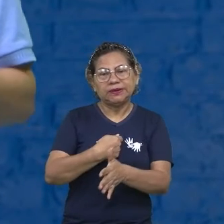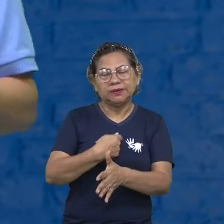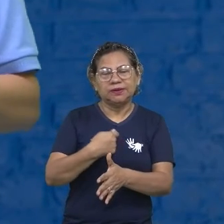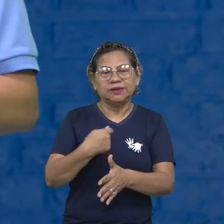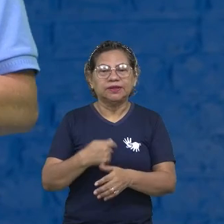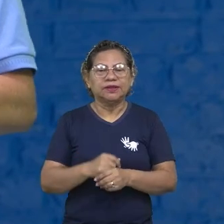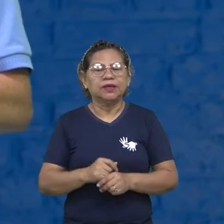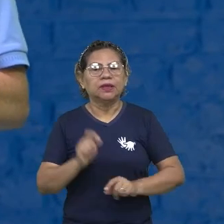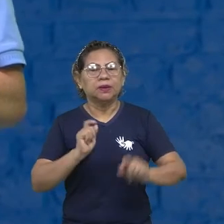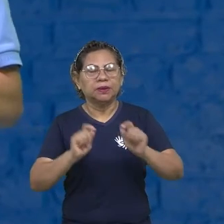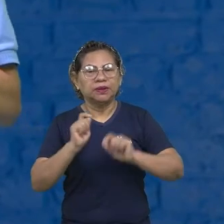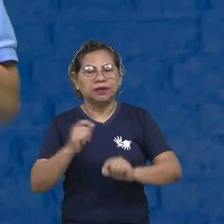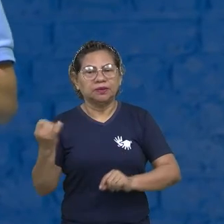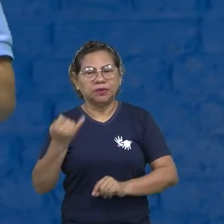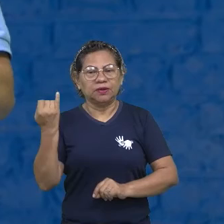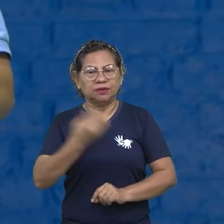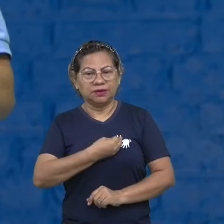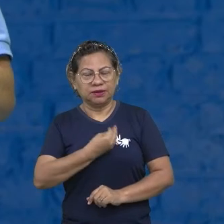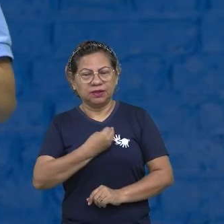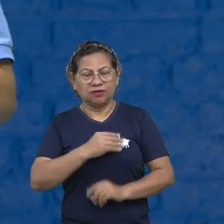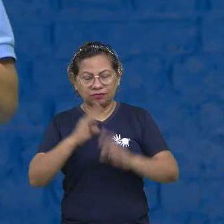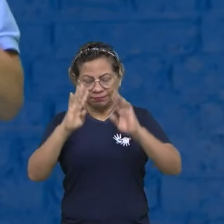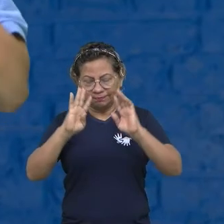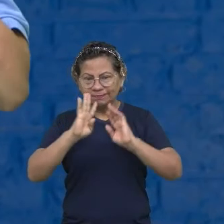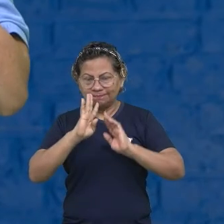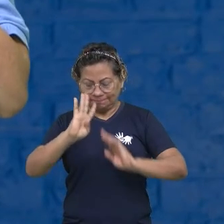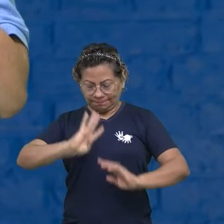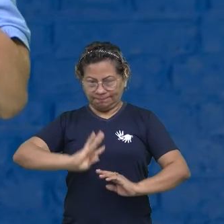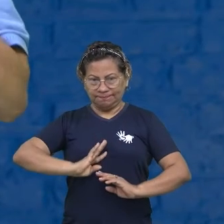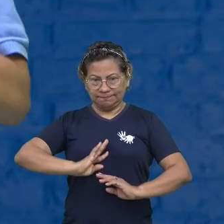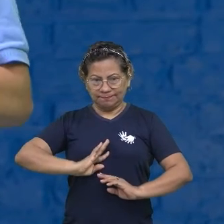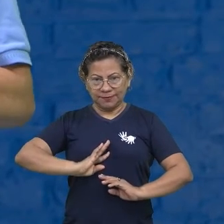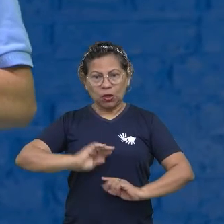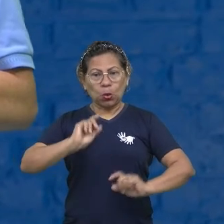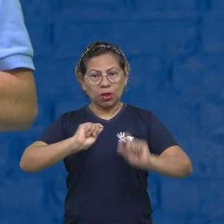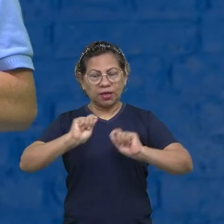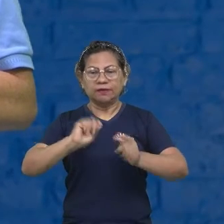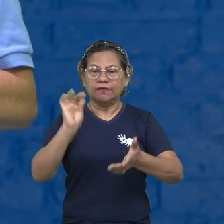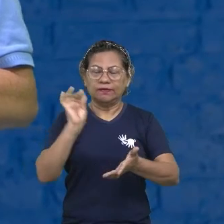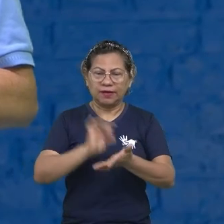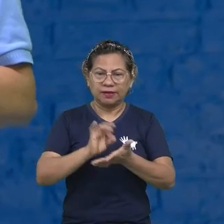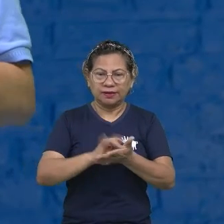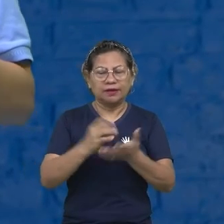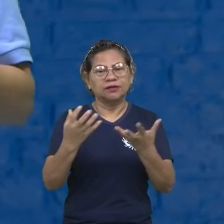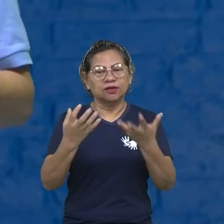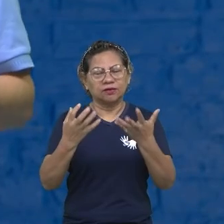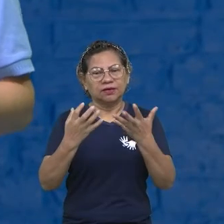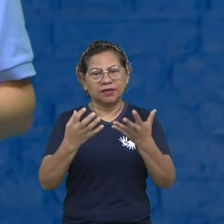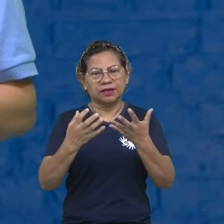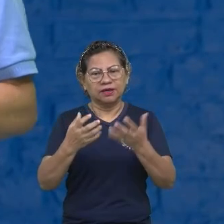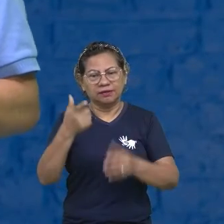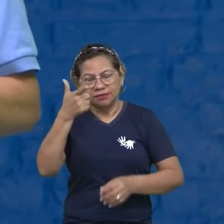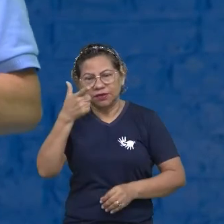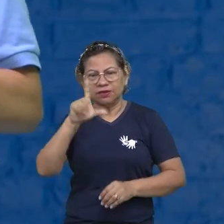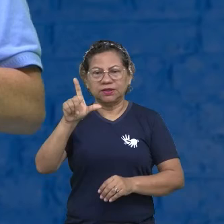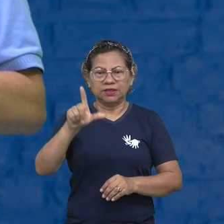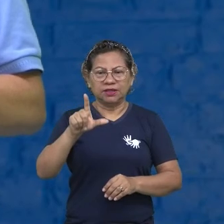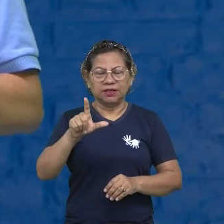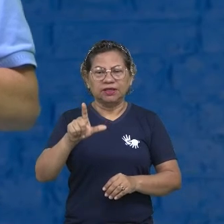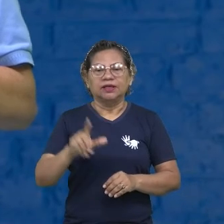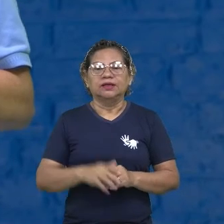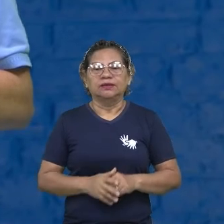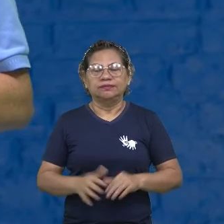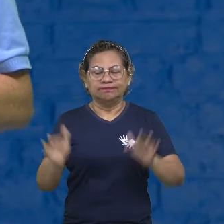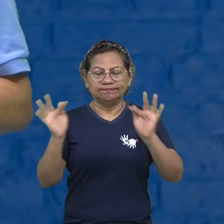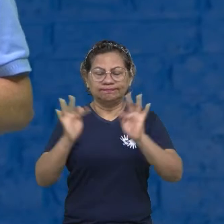e ter maior clareza sobre aquilo que você realmente deseja conquistar para se sentir mais completo enquanto